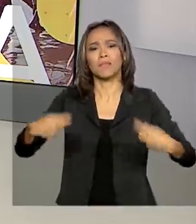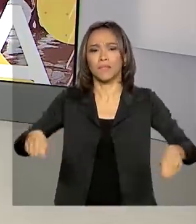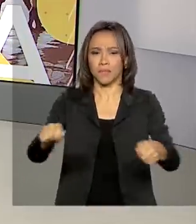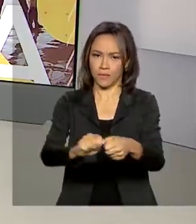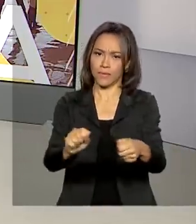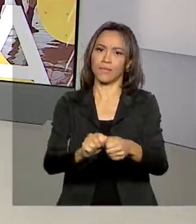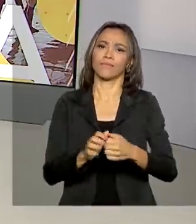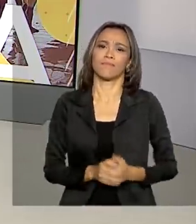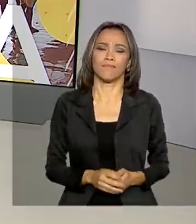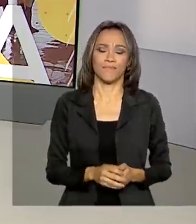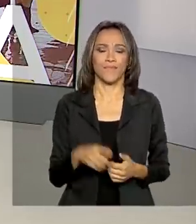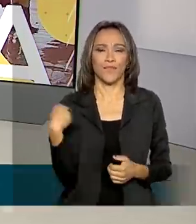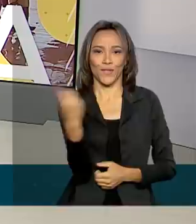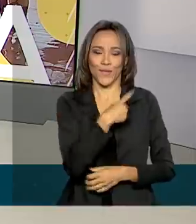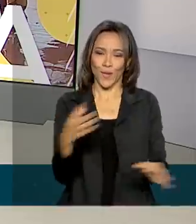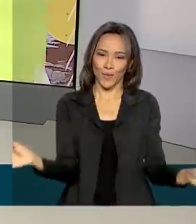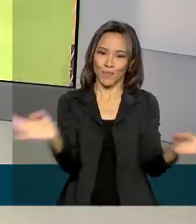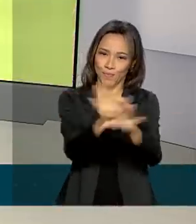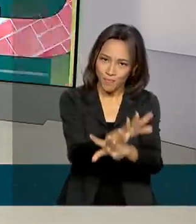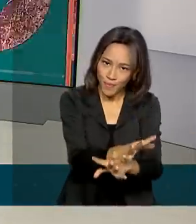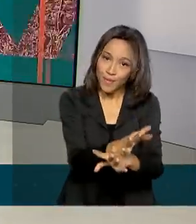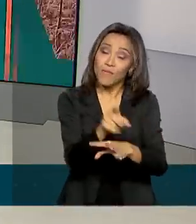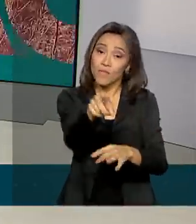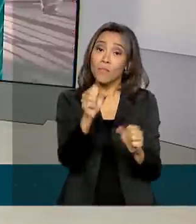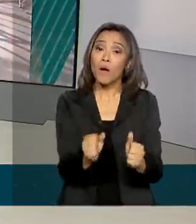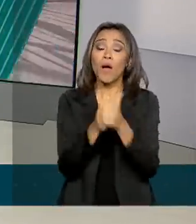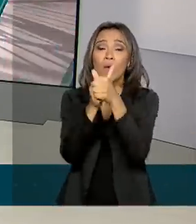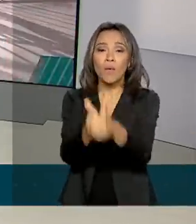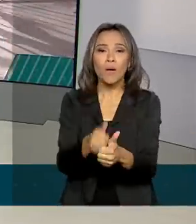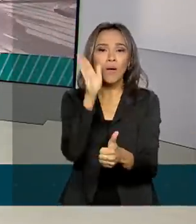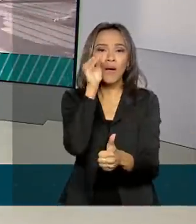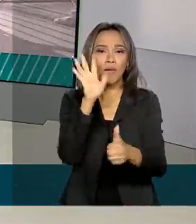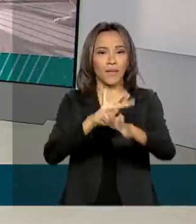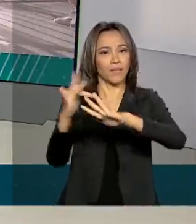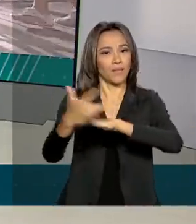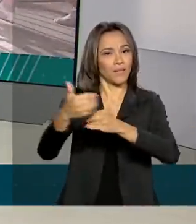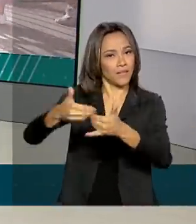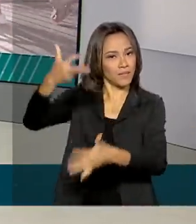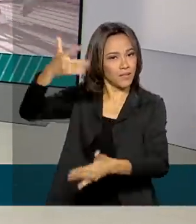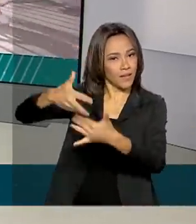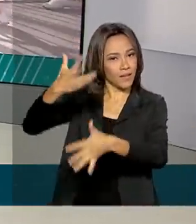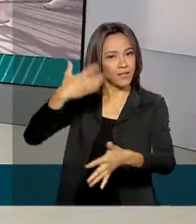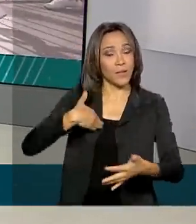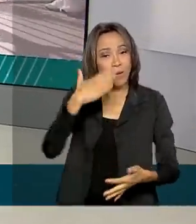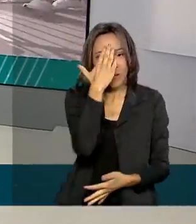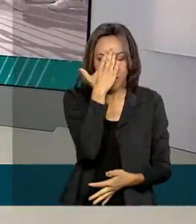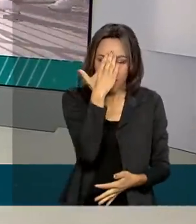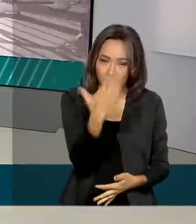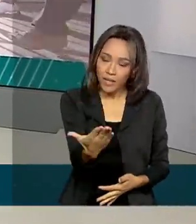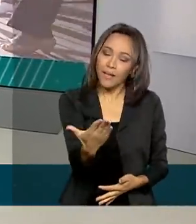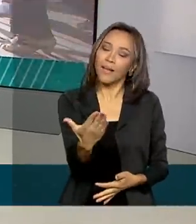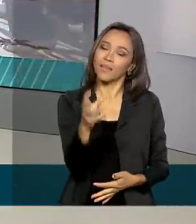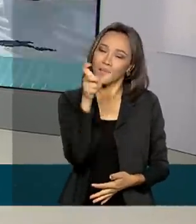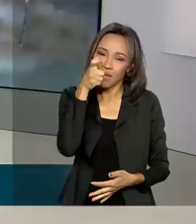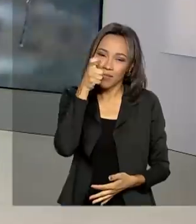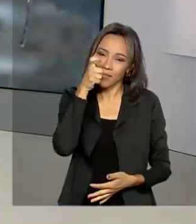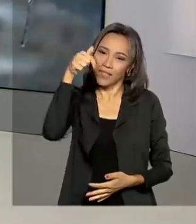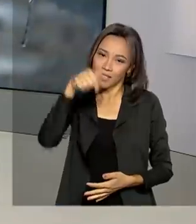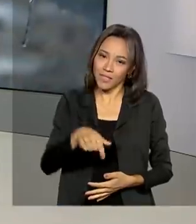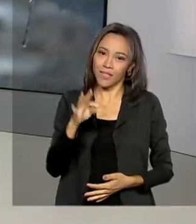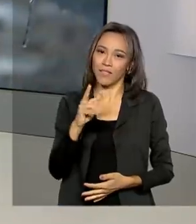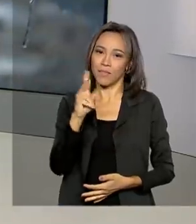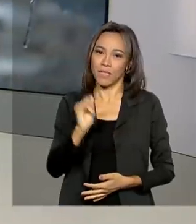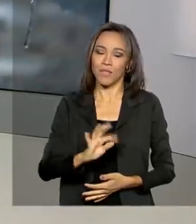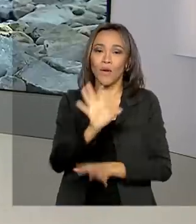O Brasil em Dia fica por aqui. Você pode nos acompanhar também pelas redes sociais. Obrigada pela sua audiência aqui na TV Brasil,